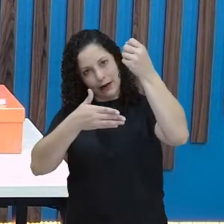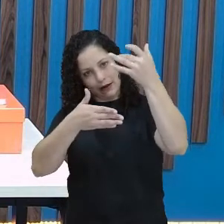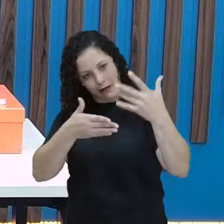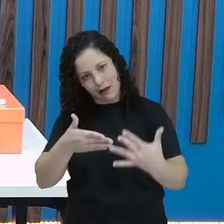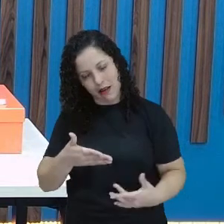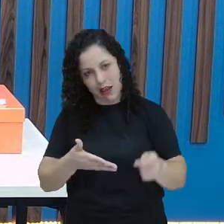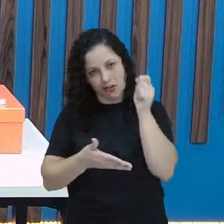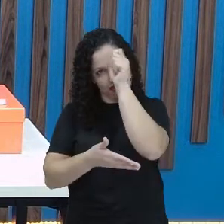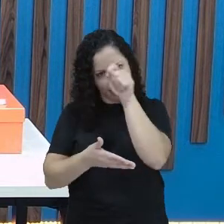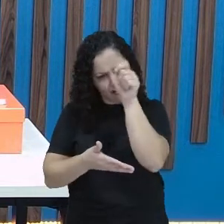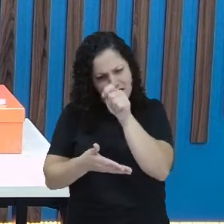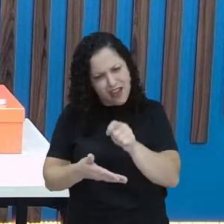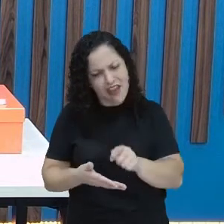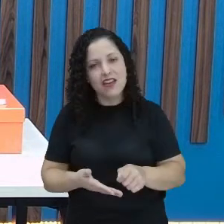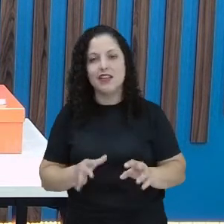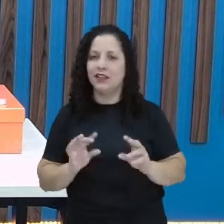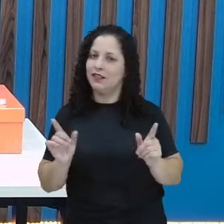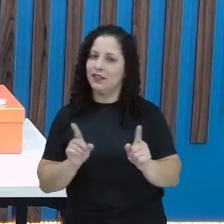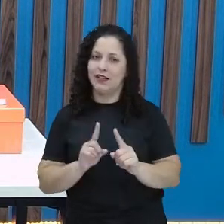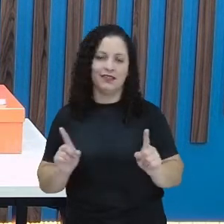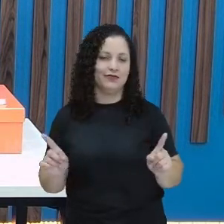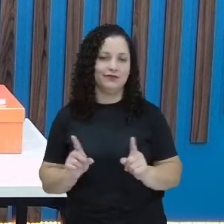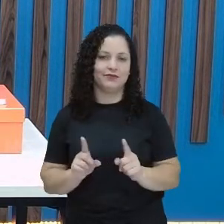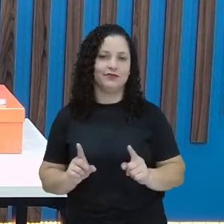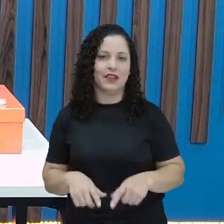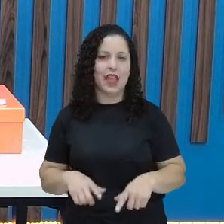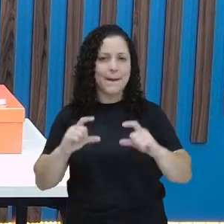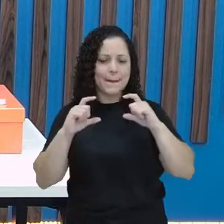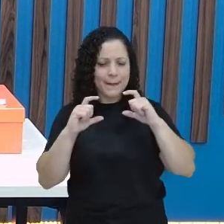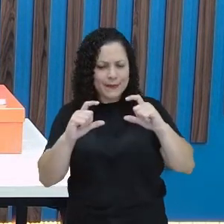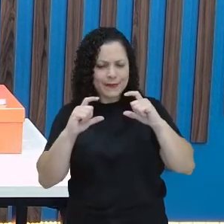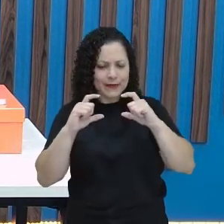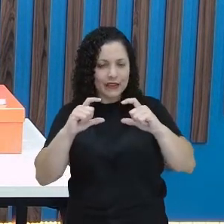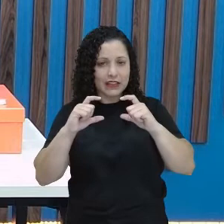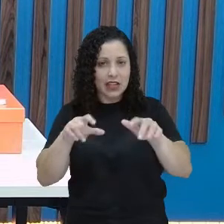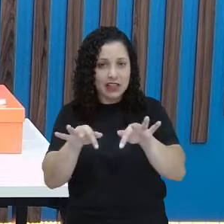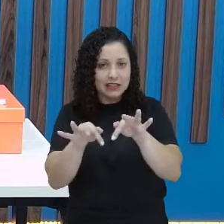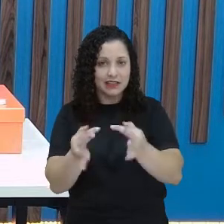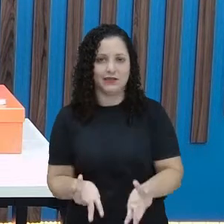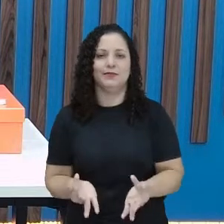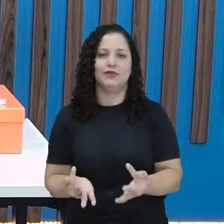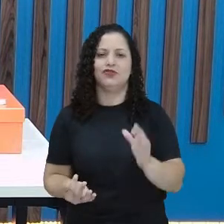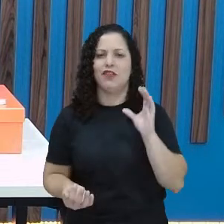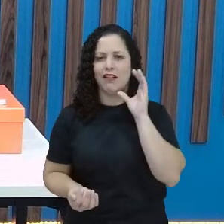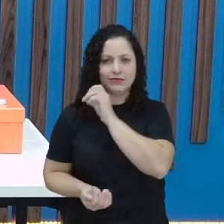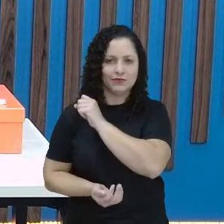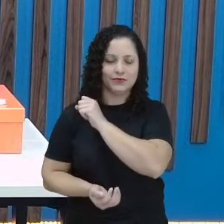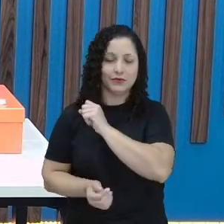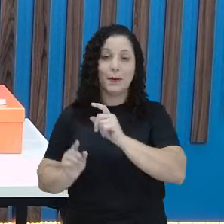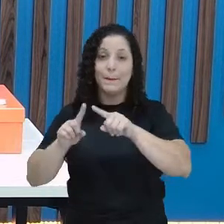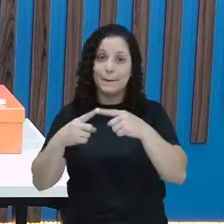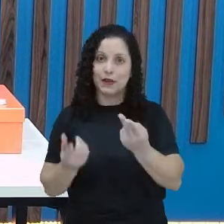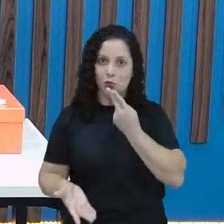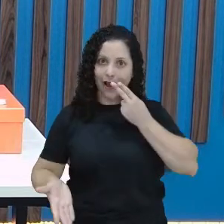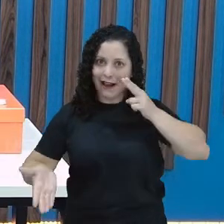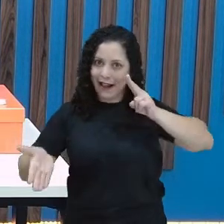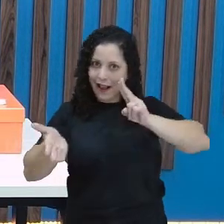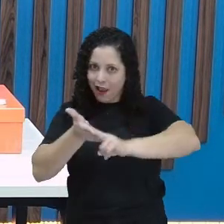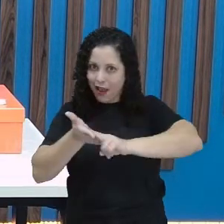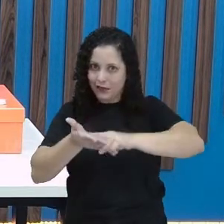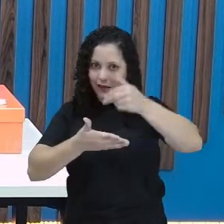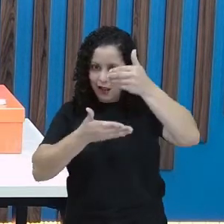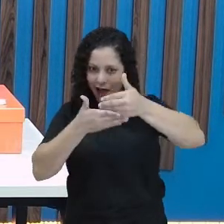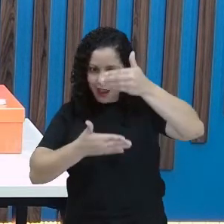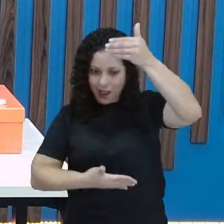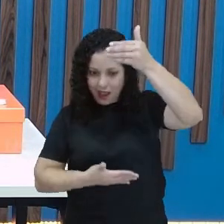um bilhete, tá? Escrever ela todinha? Não. É algo simples, tá? Agora, uma carta, aí sim,